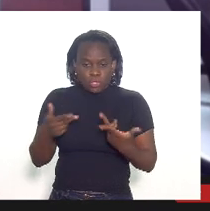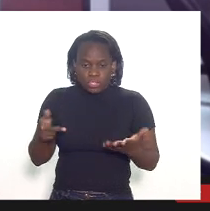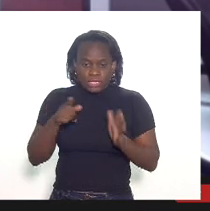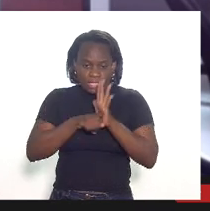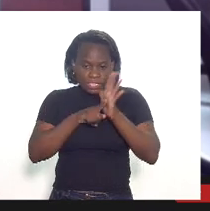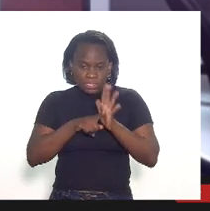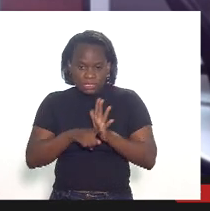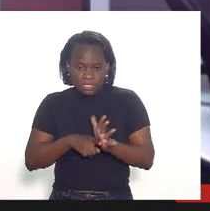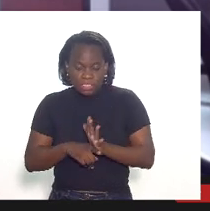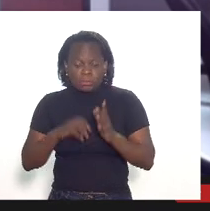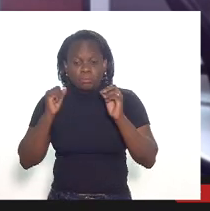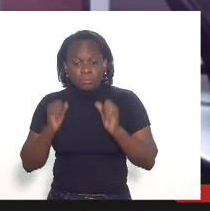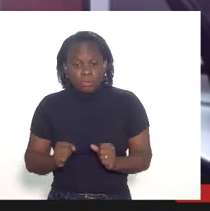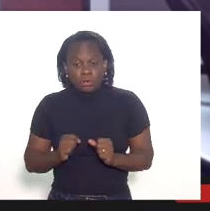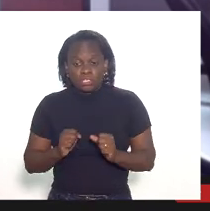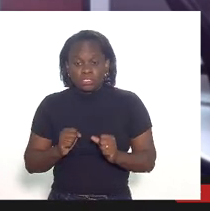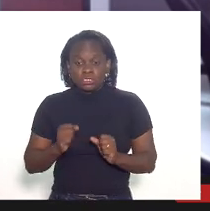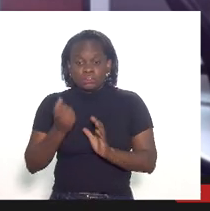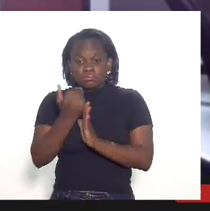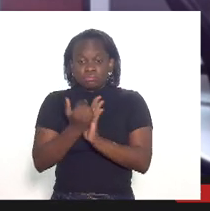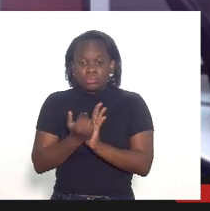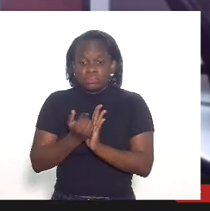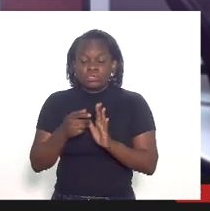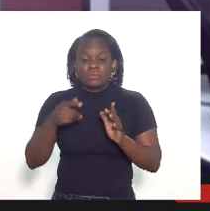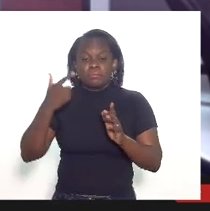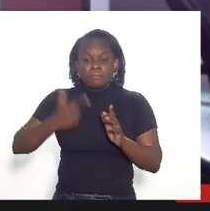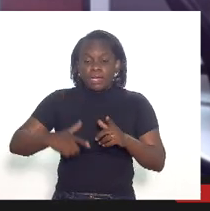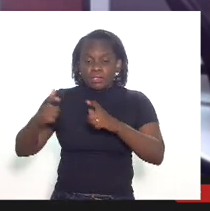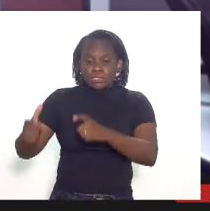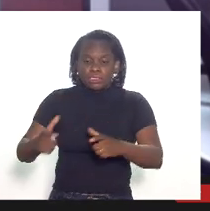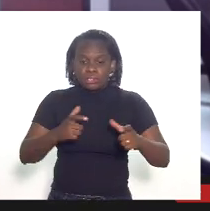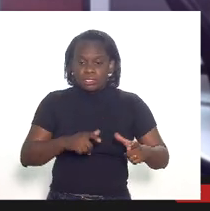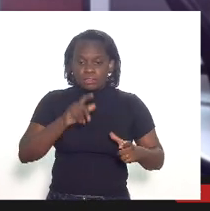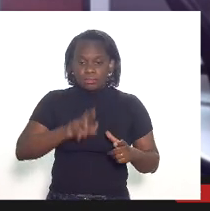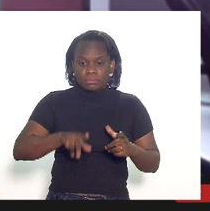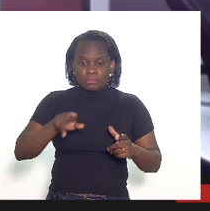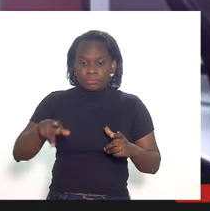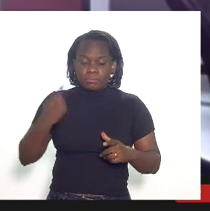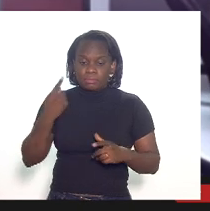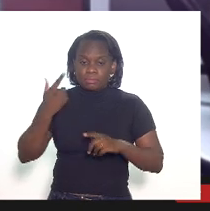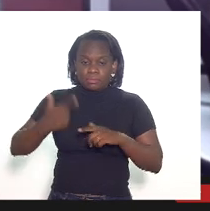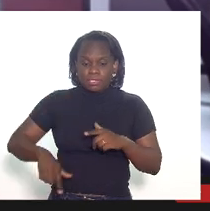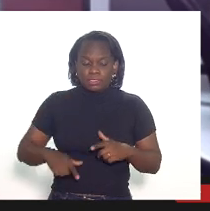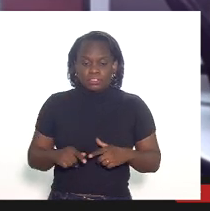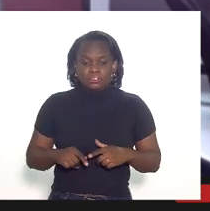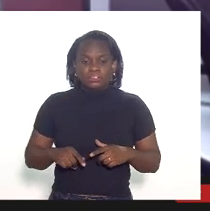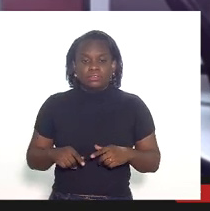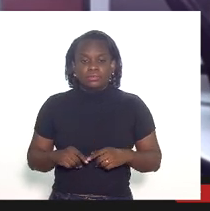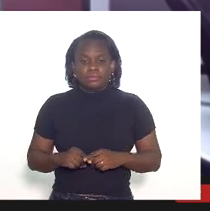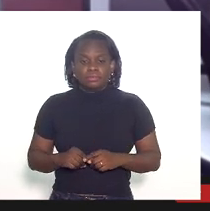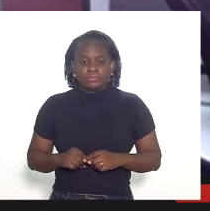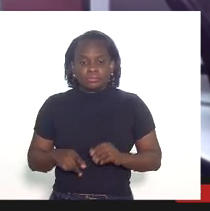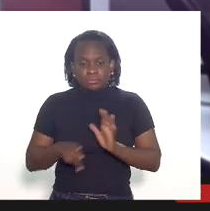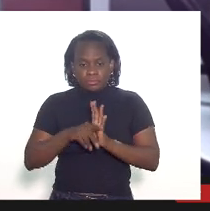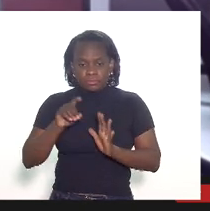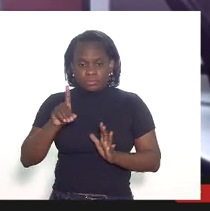analisando poderia estar deduzido em mais de um campo e mais de um item inclusive do DAP